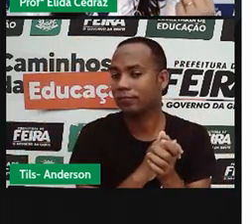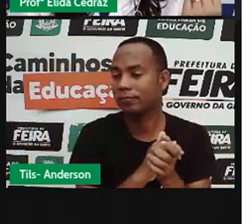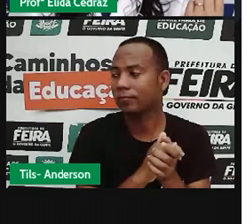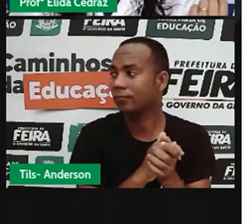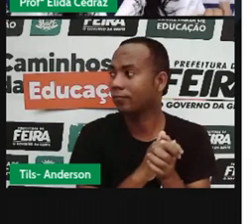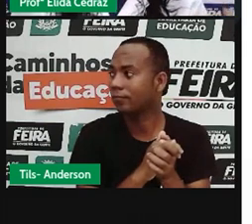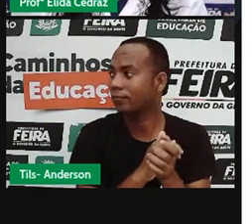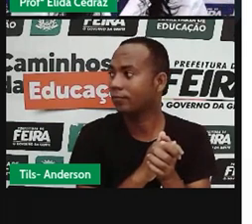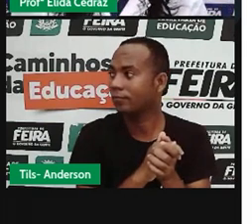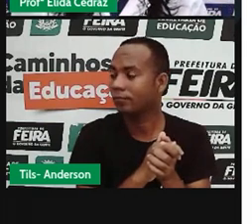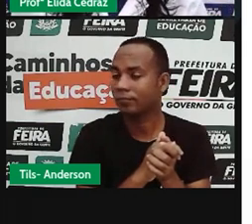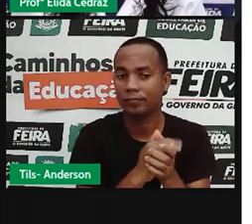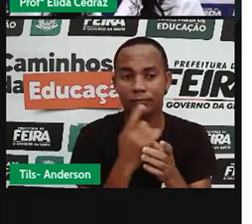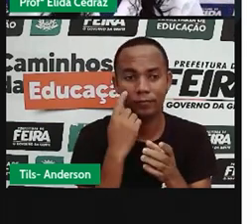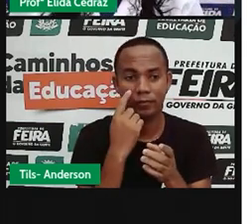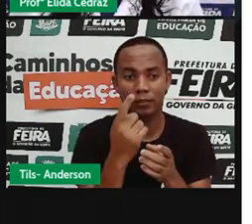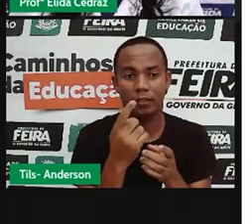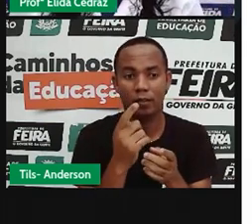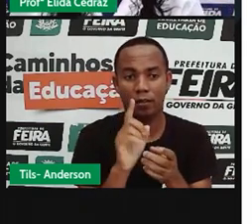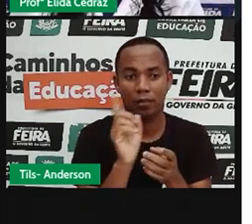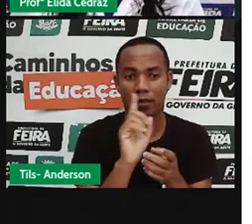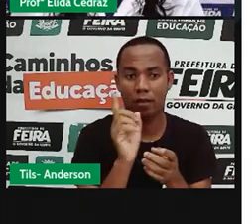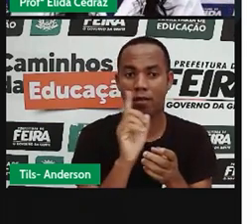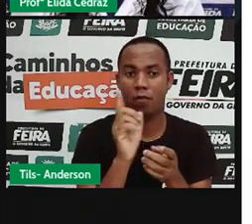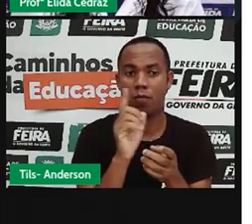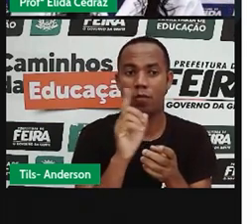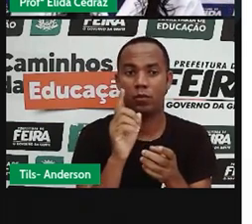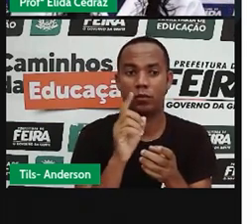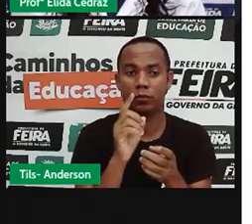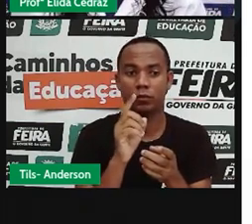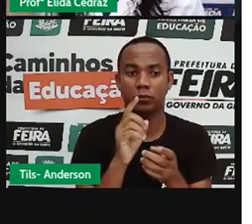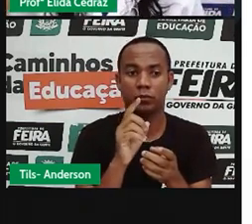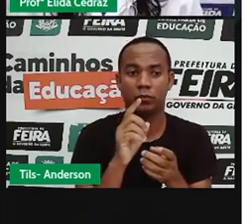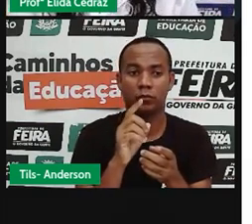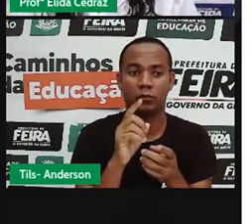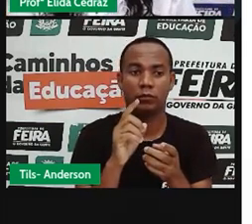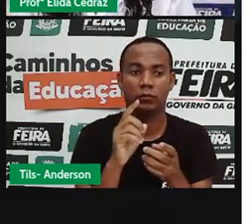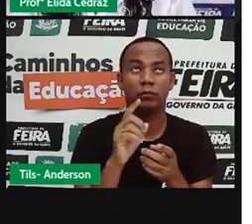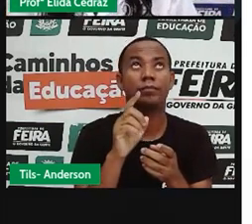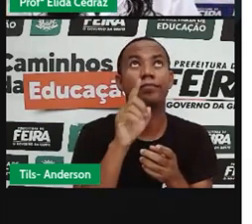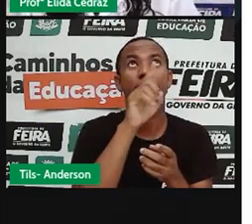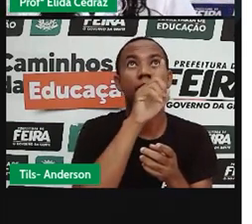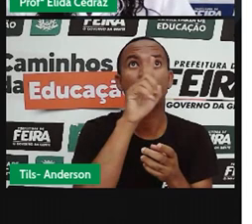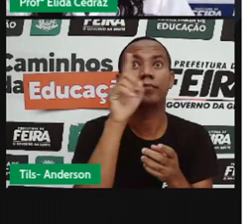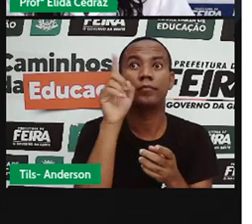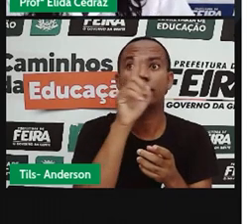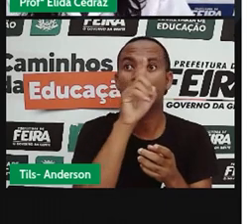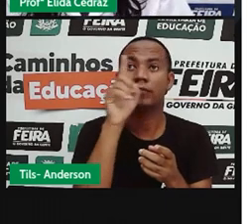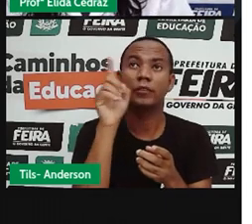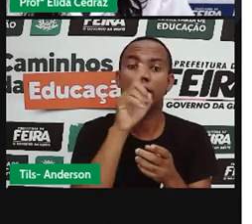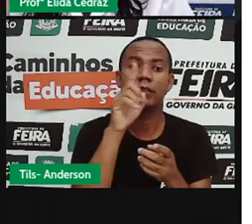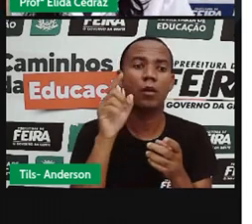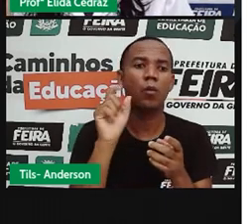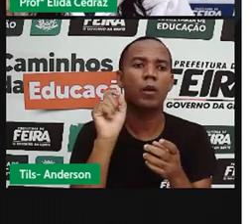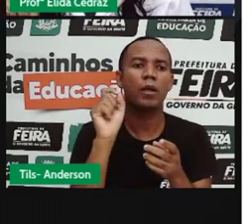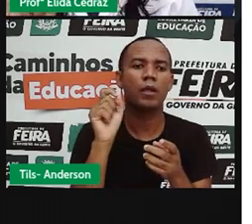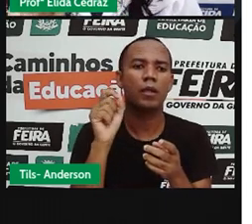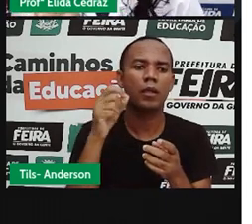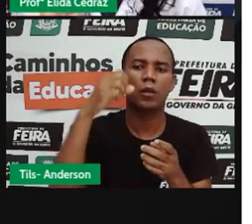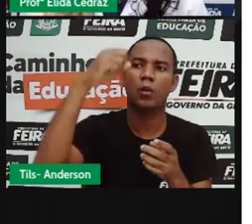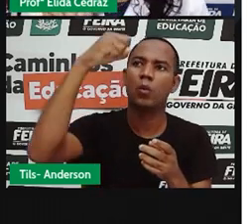Aí Anderson não pode olhar para a figurinha. Anderson vai olhar para onde? Para o céu, o lado que nasce o sol.